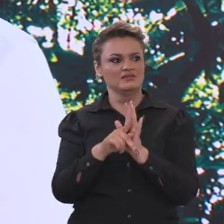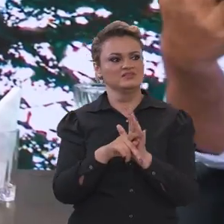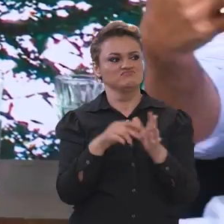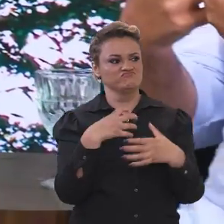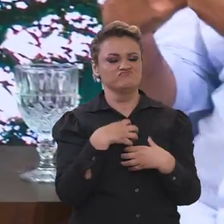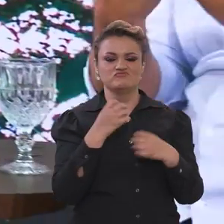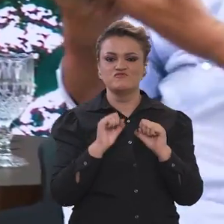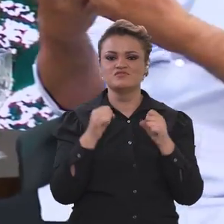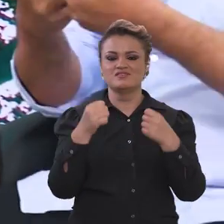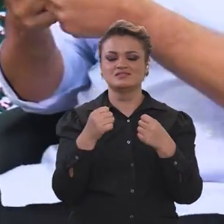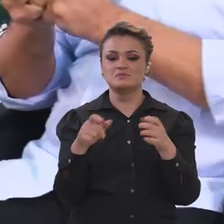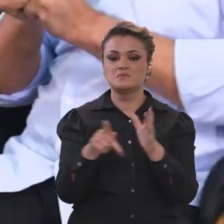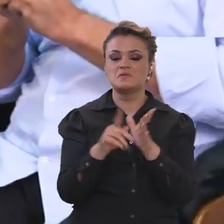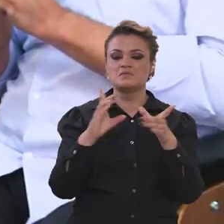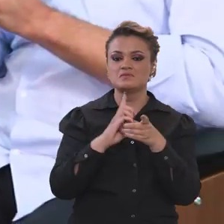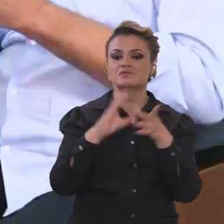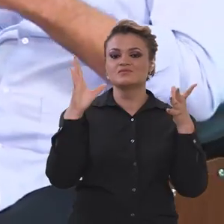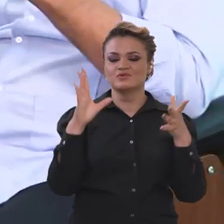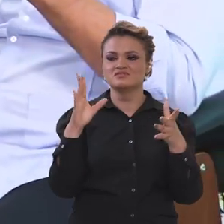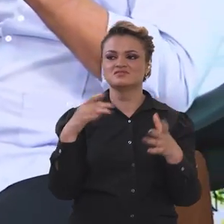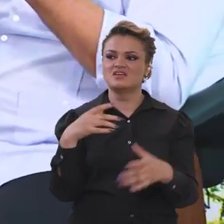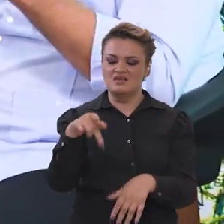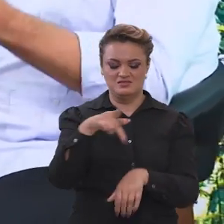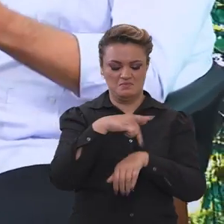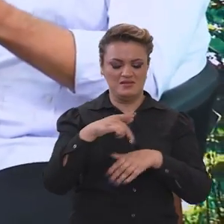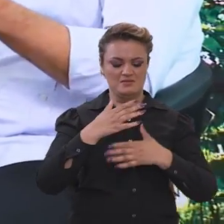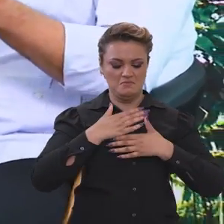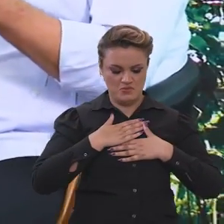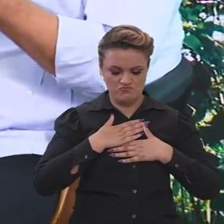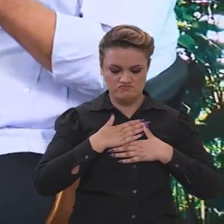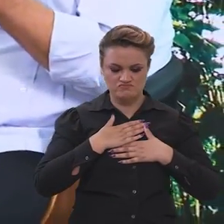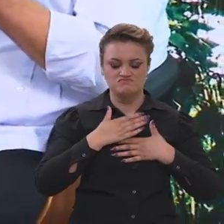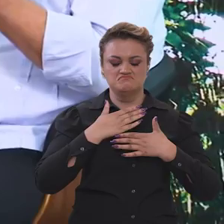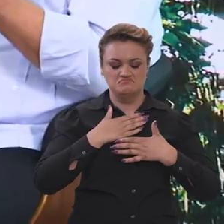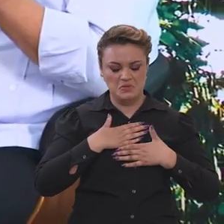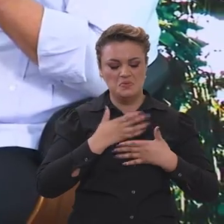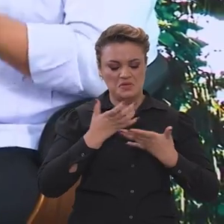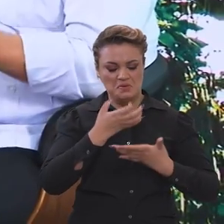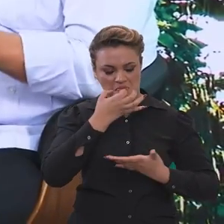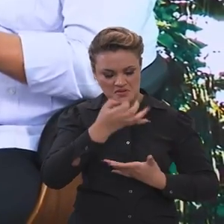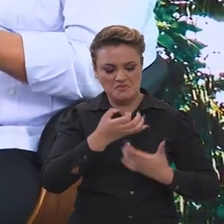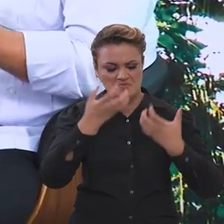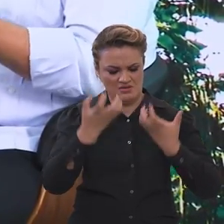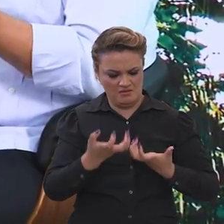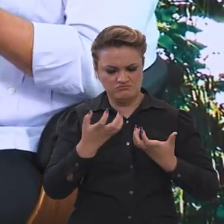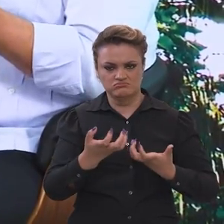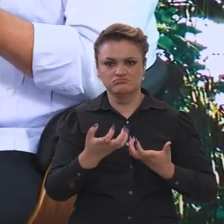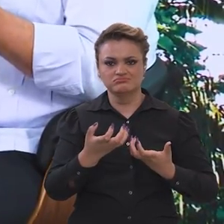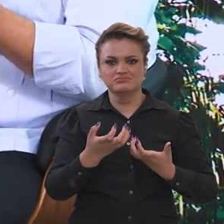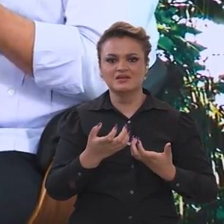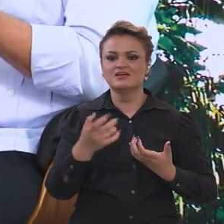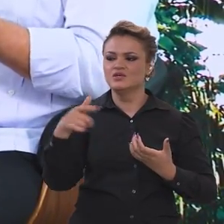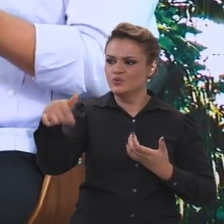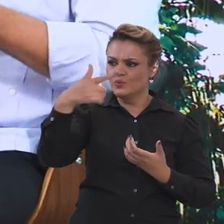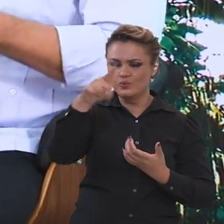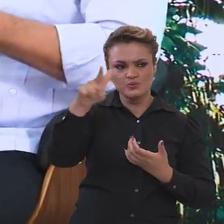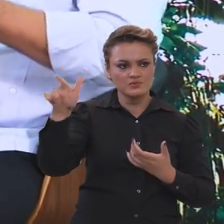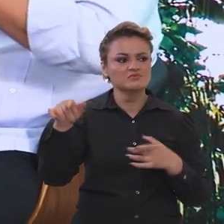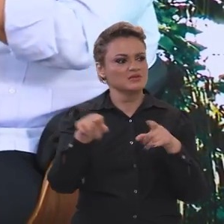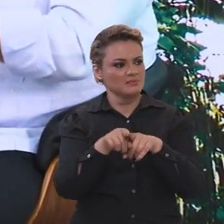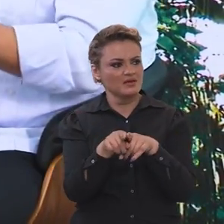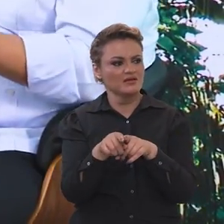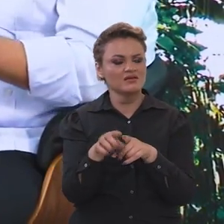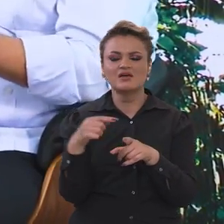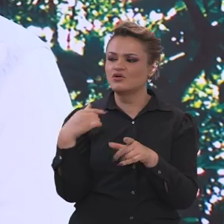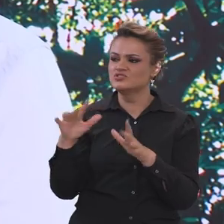e de fortalecimento da democracia, dizer, olha, é o meu país, eu quero contribuir para o meu país, e os outros dizer,